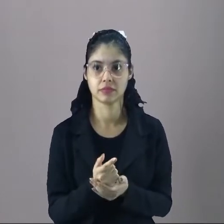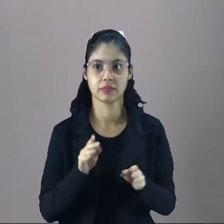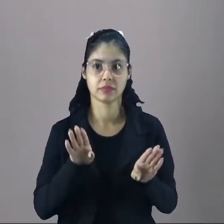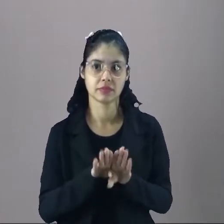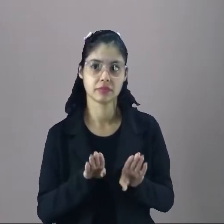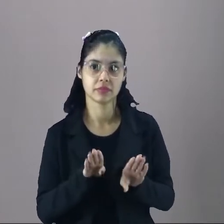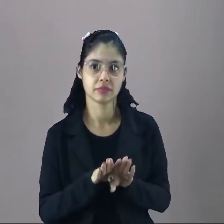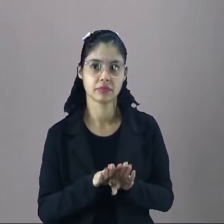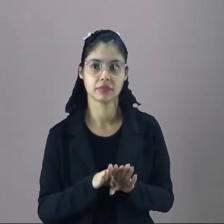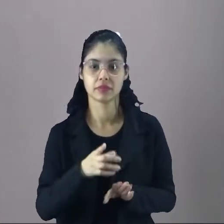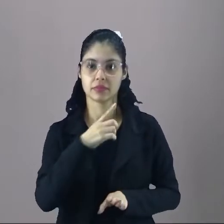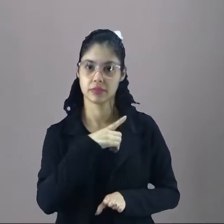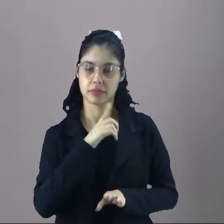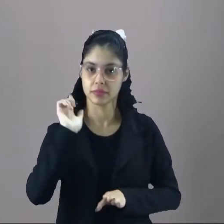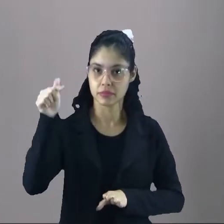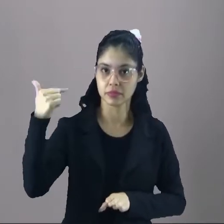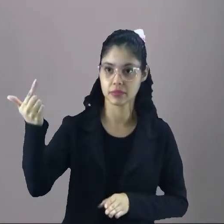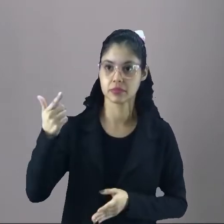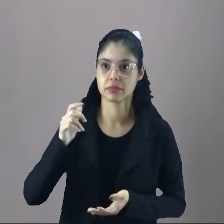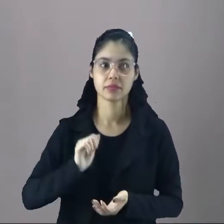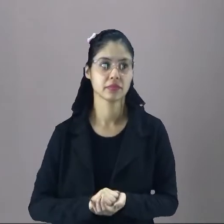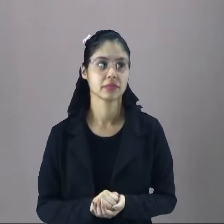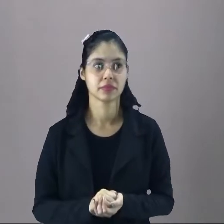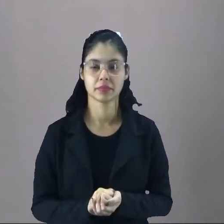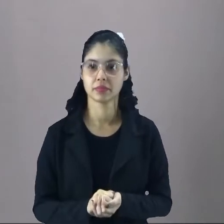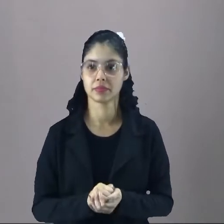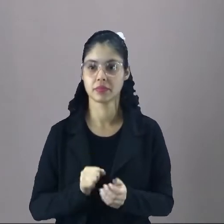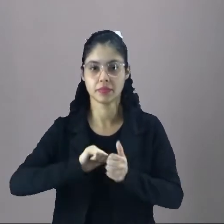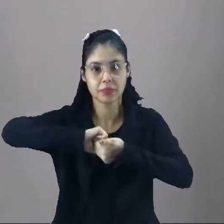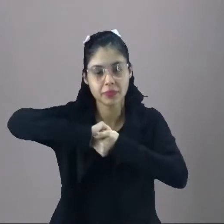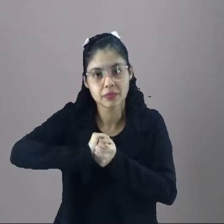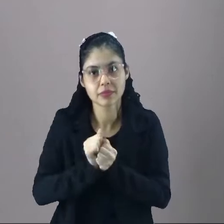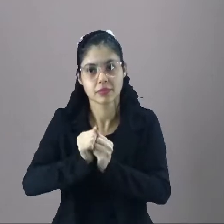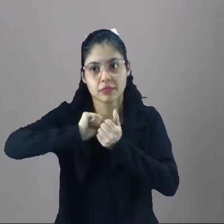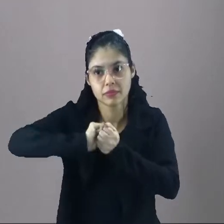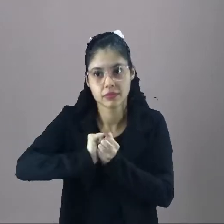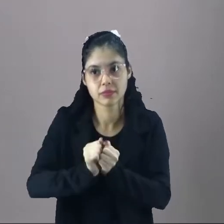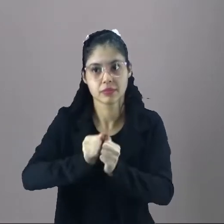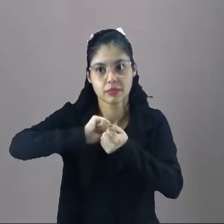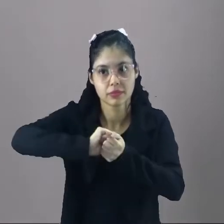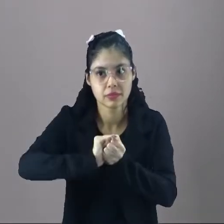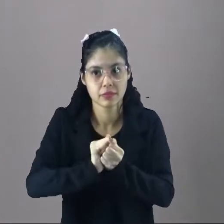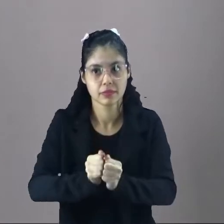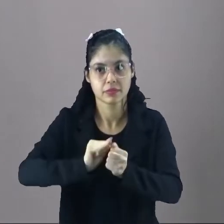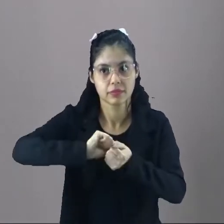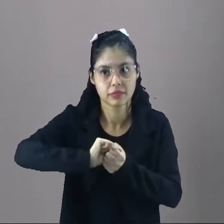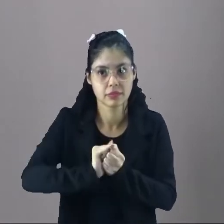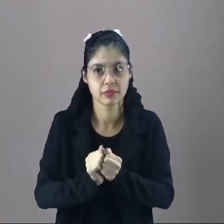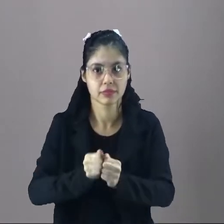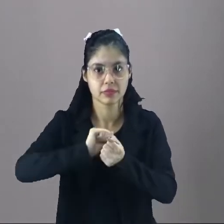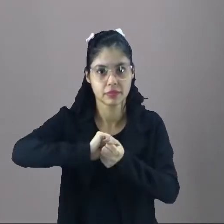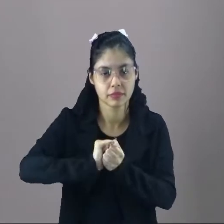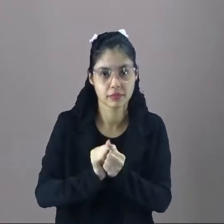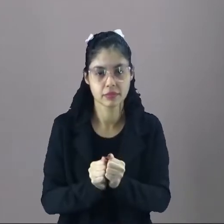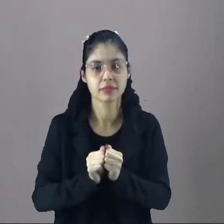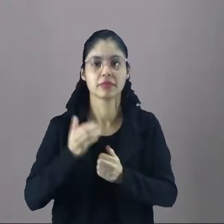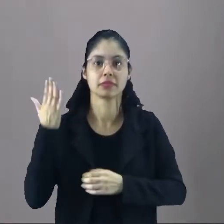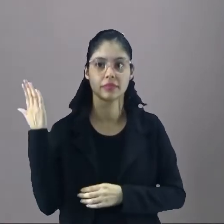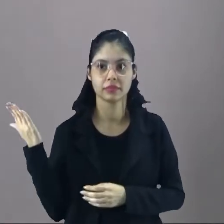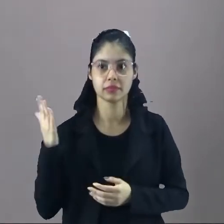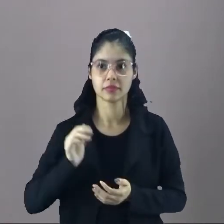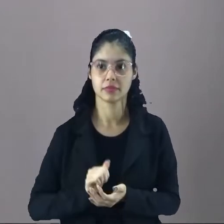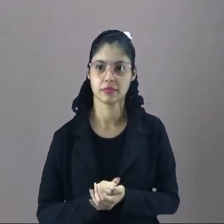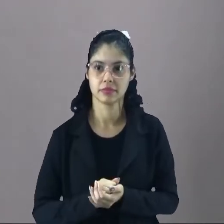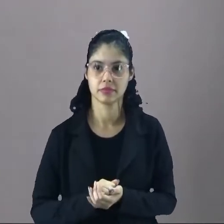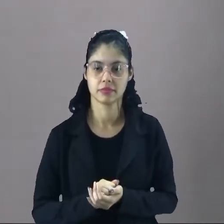O café, lá, era moído nesse objeto aqui, ó.